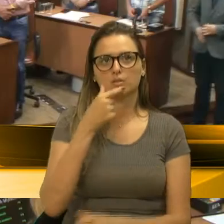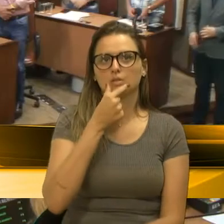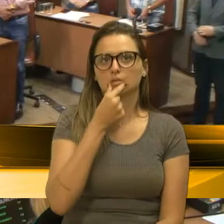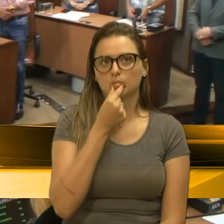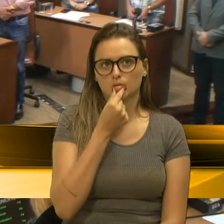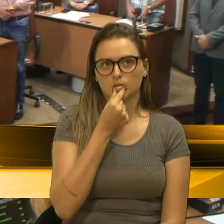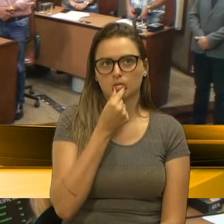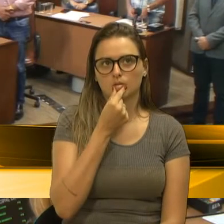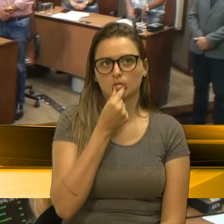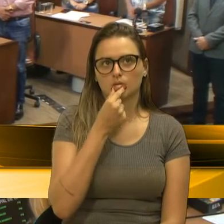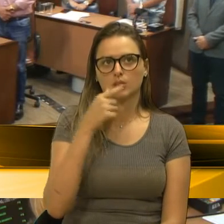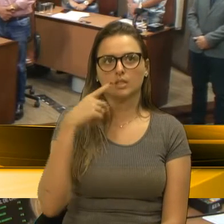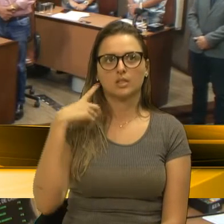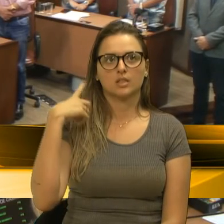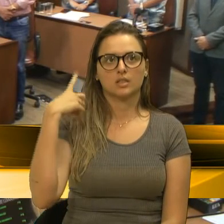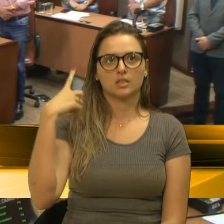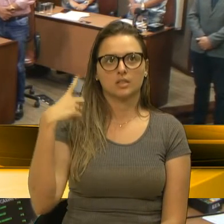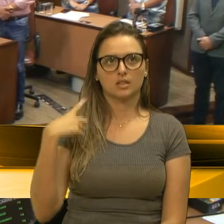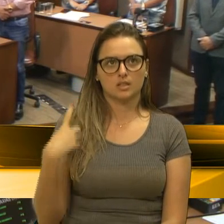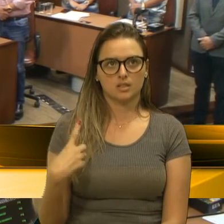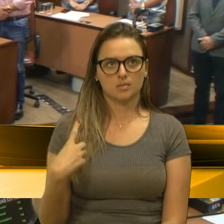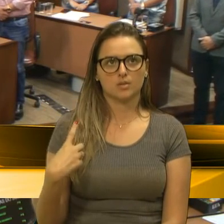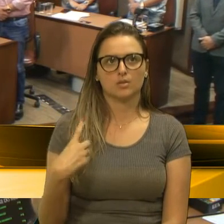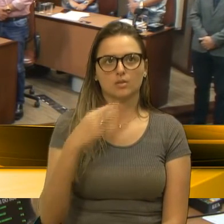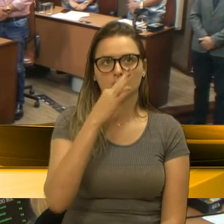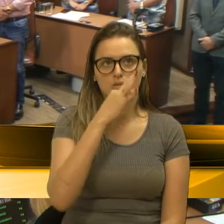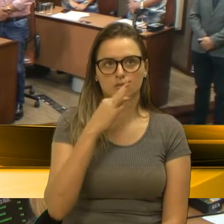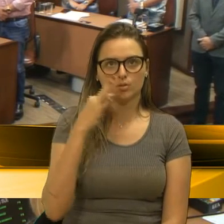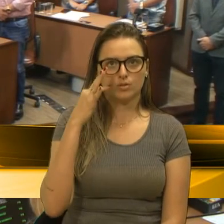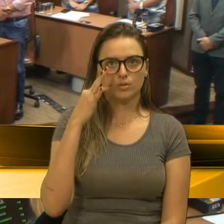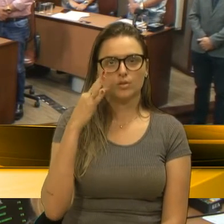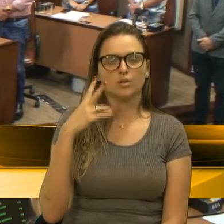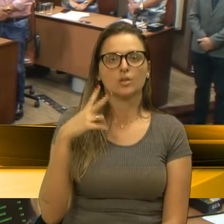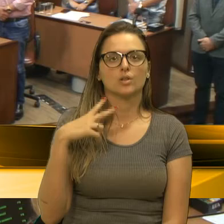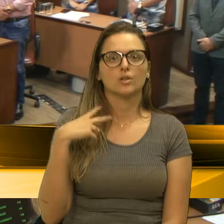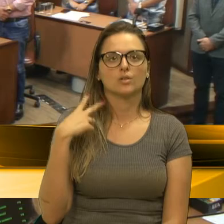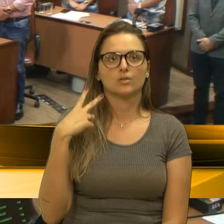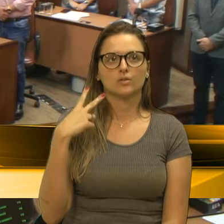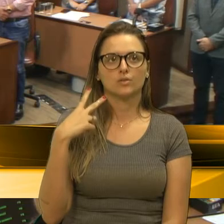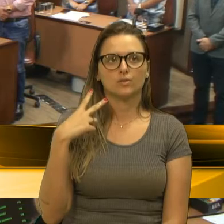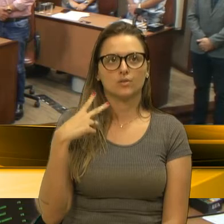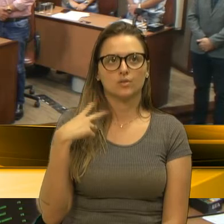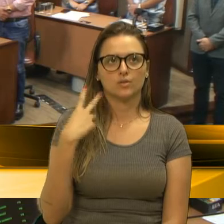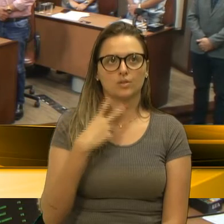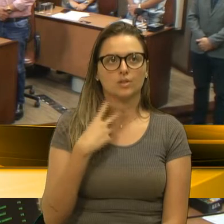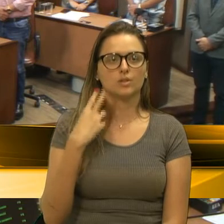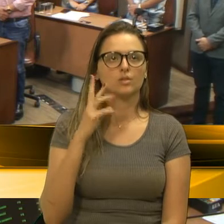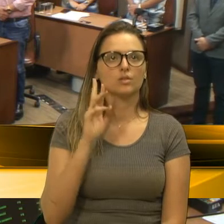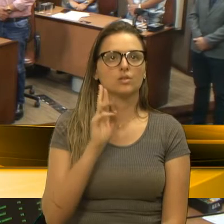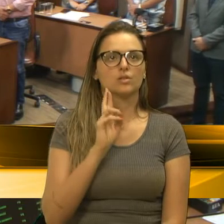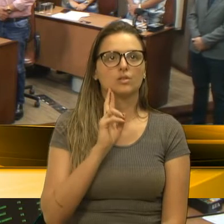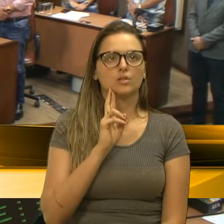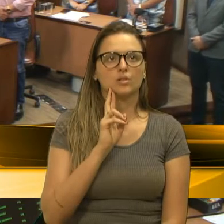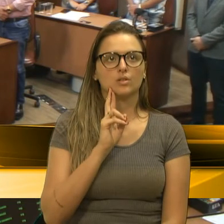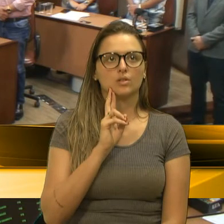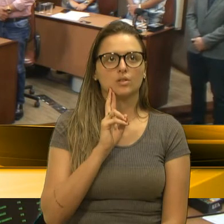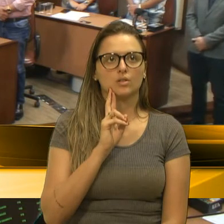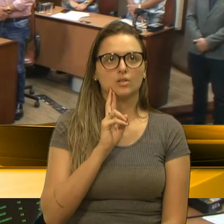Rodrigo Beltrão, vereadoras Denise Pessoa, Tatiana e Friço, vereadores